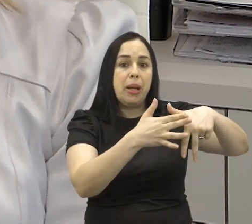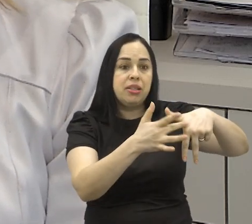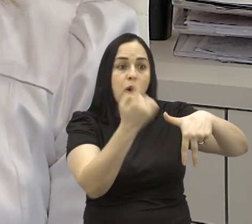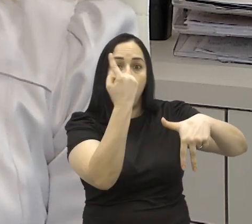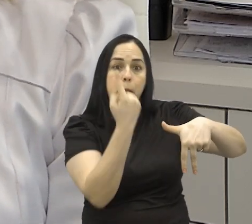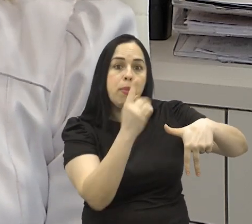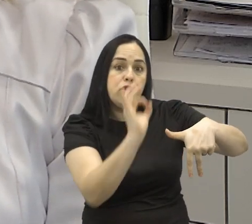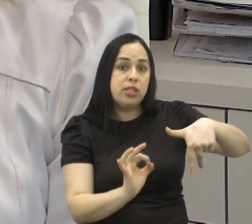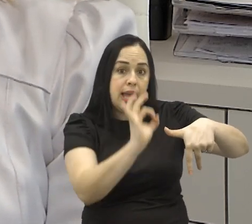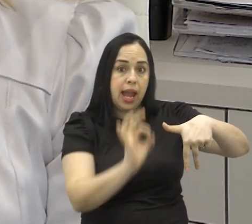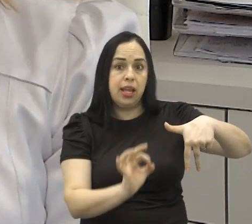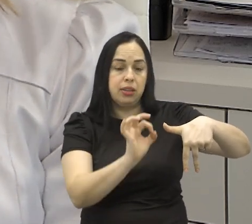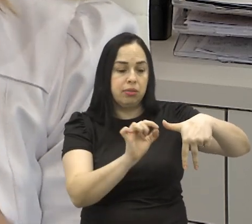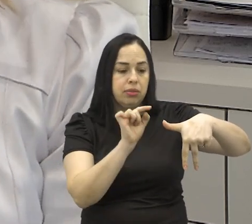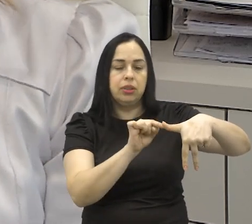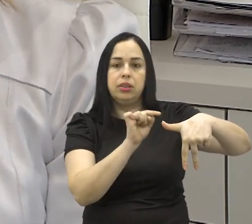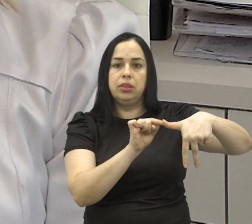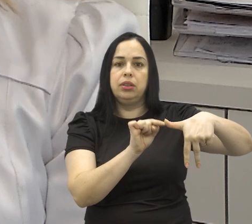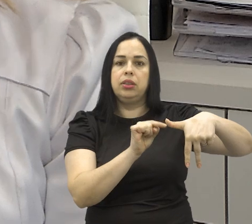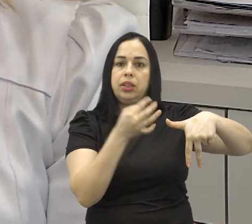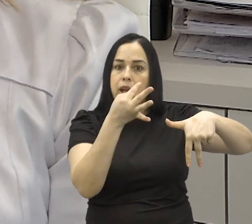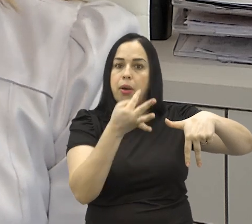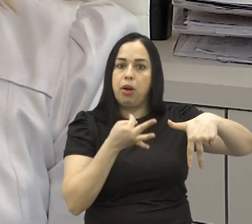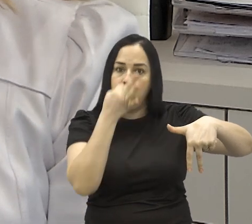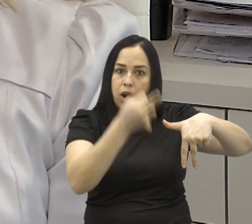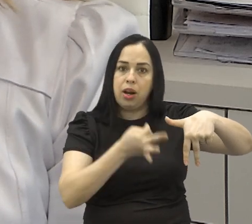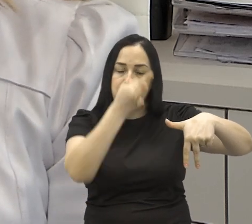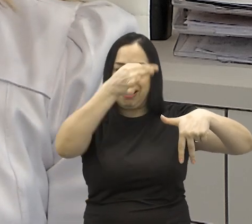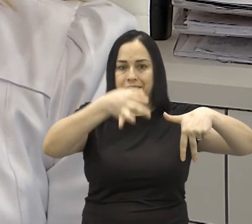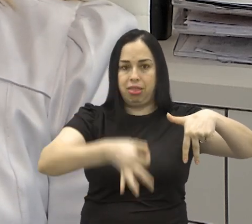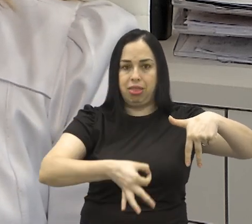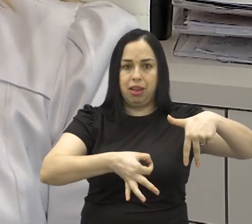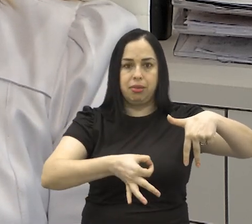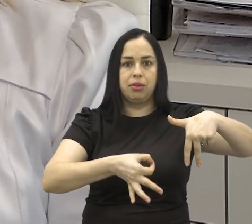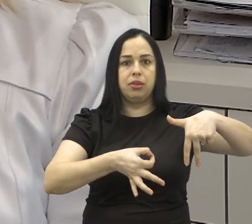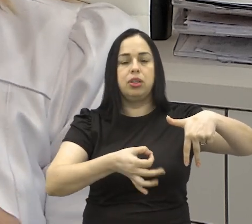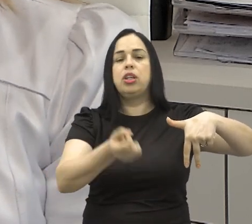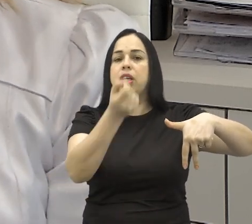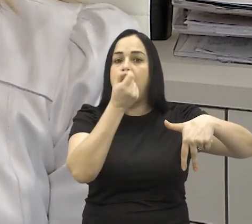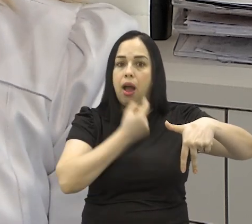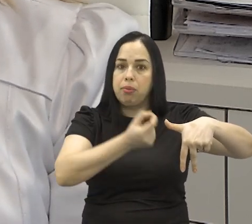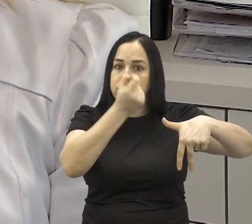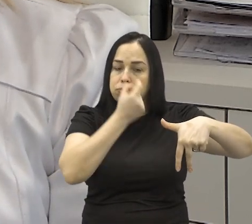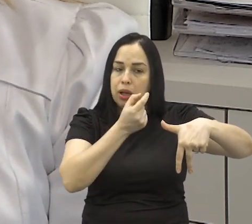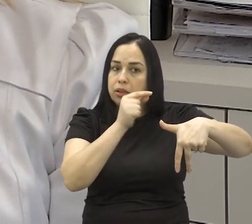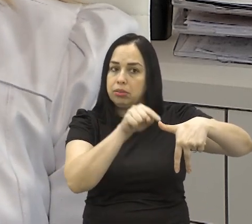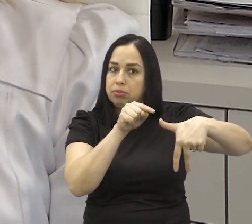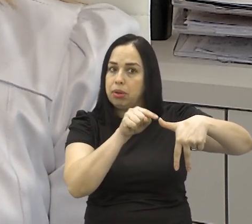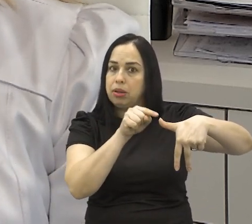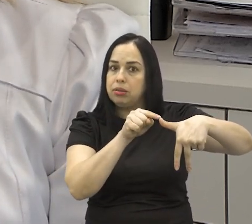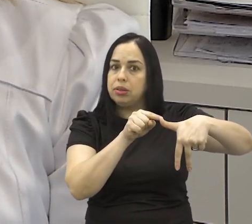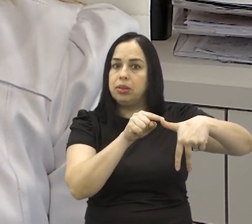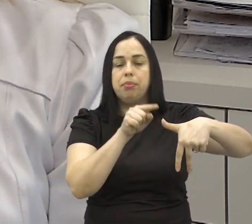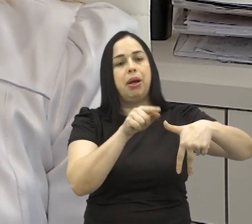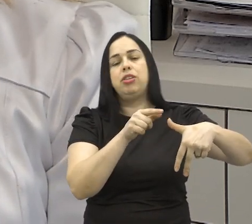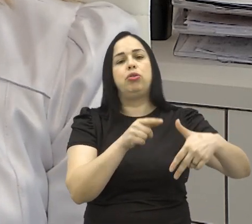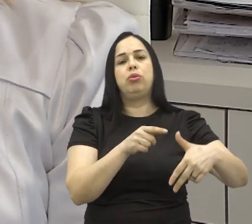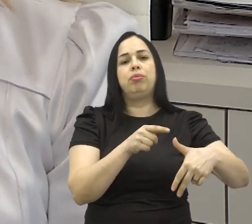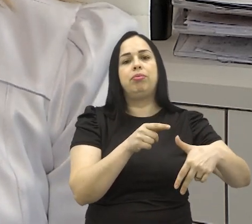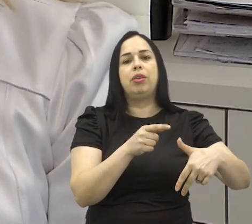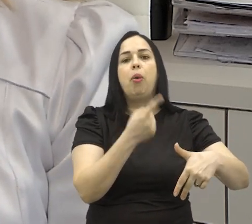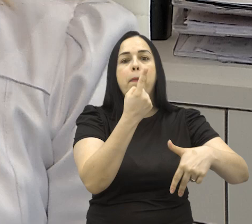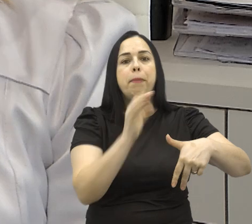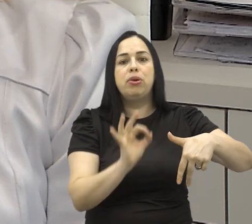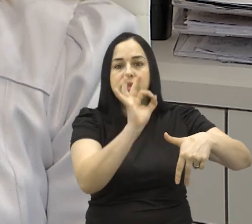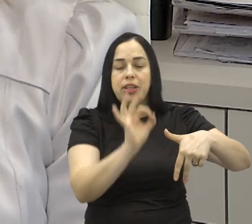apenas 1% dos pacientes que têm indicação clínica de um tratamento adequado, um tratamento farmacológico, né, para a obesidade fazem